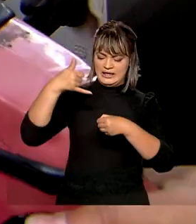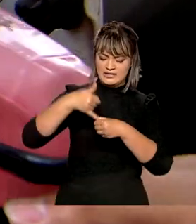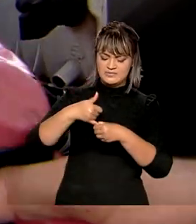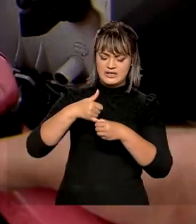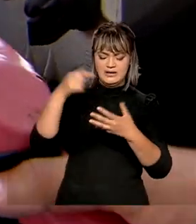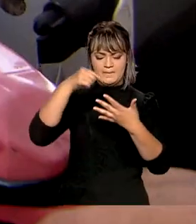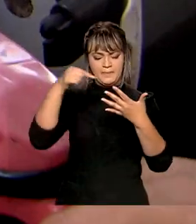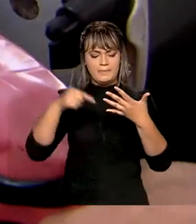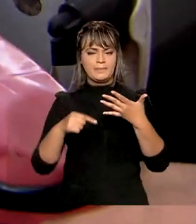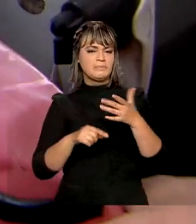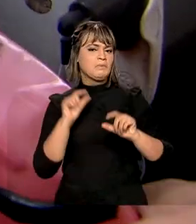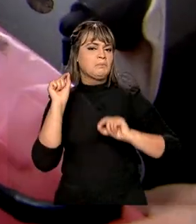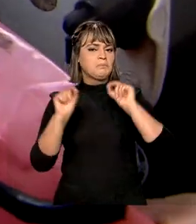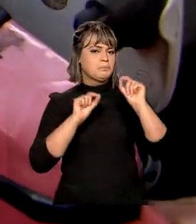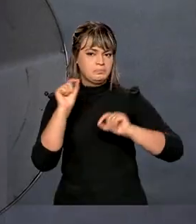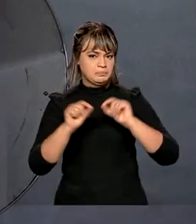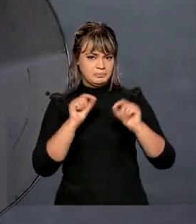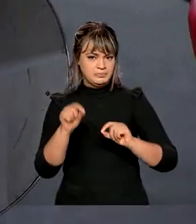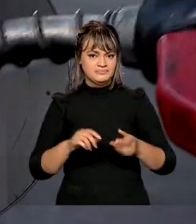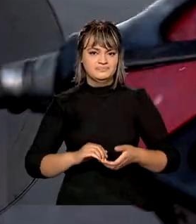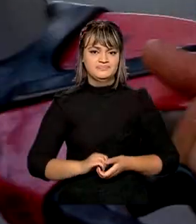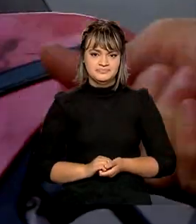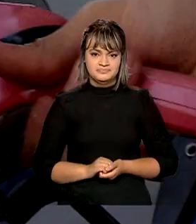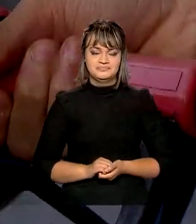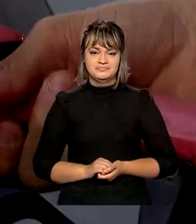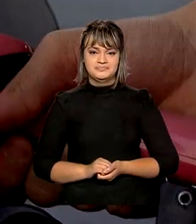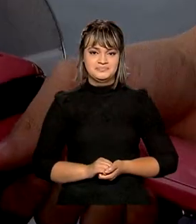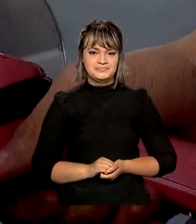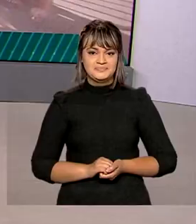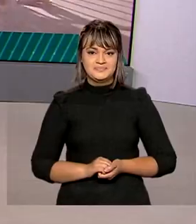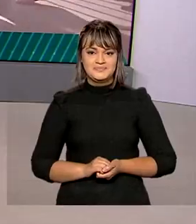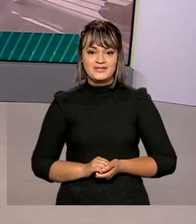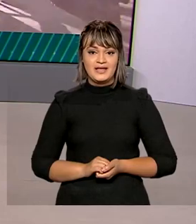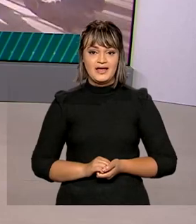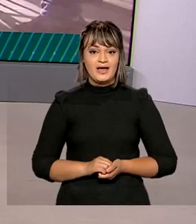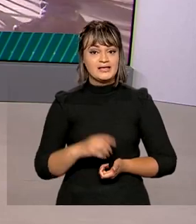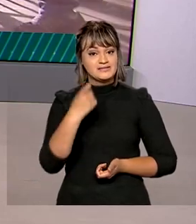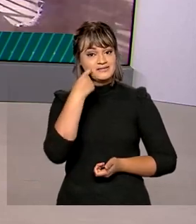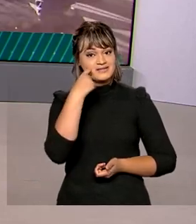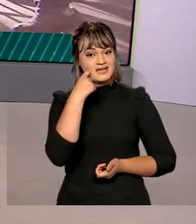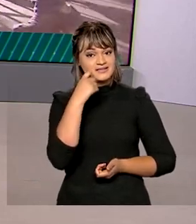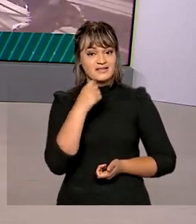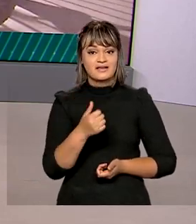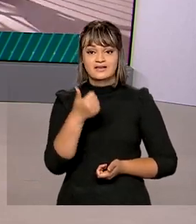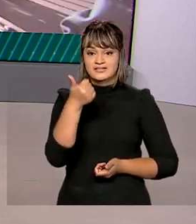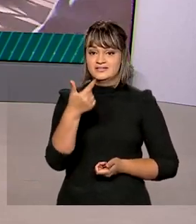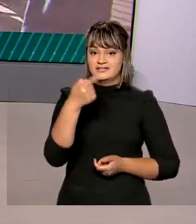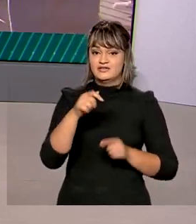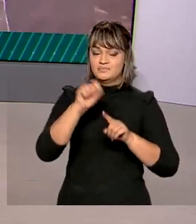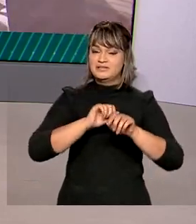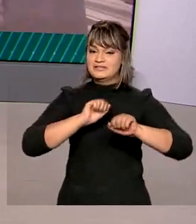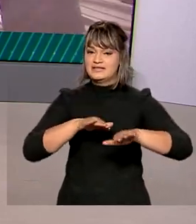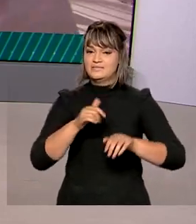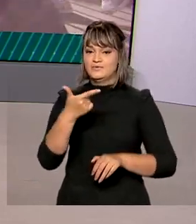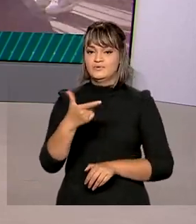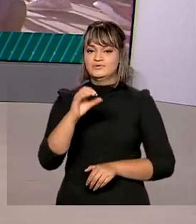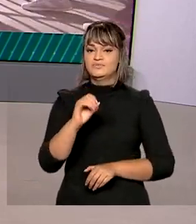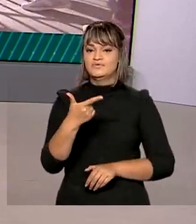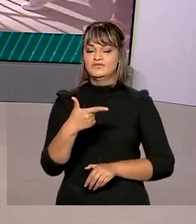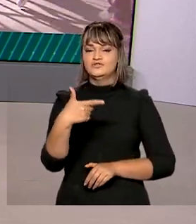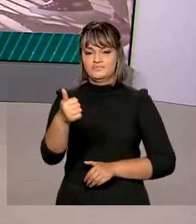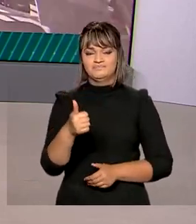são os fatores que compõem o preço da gasolina na bomba. Hoje é sexta-feira, 17 de setembro de